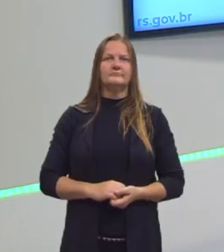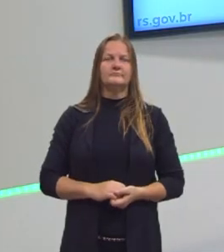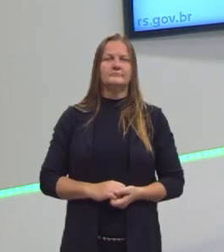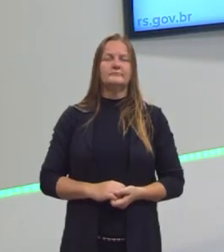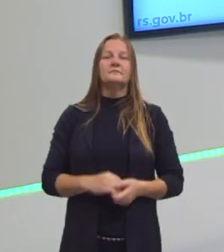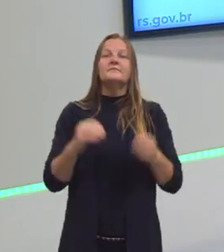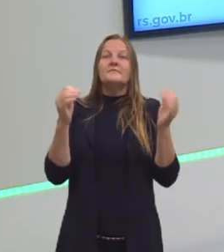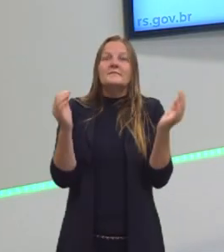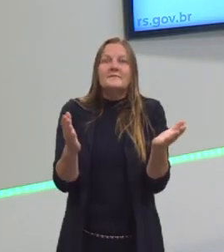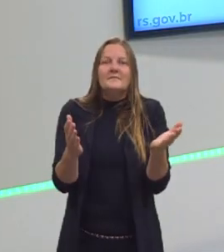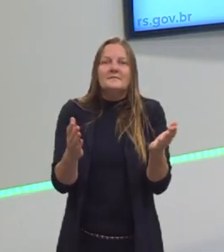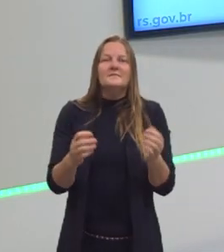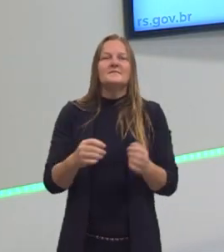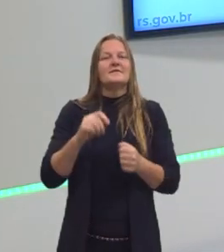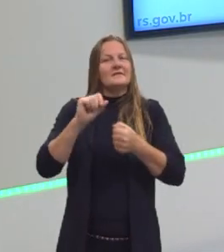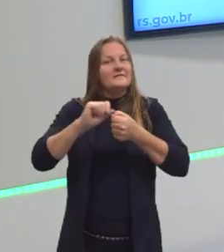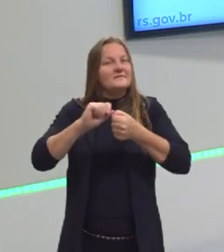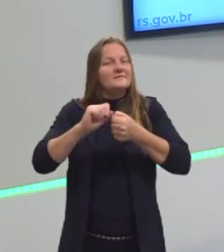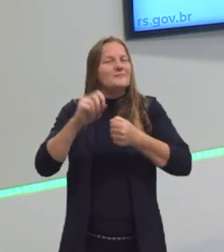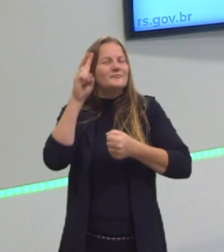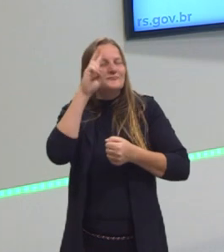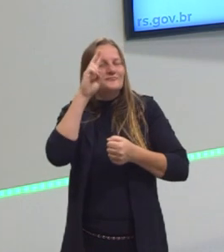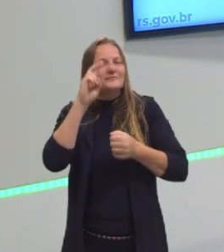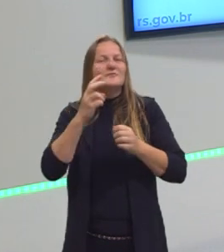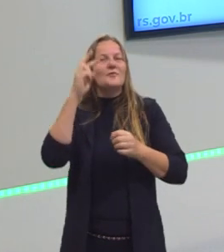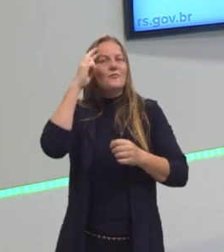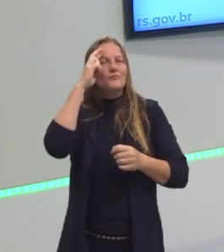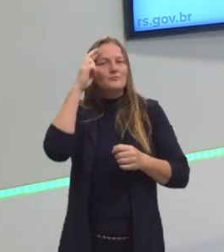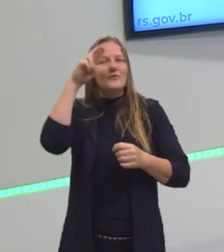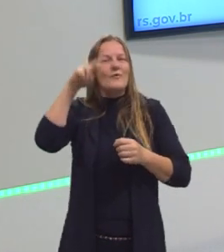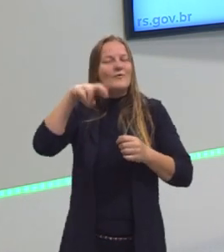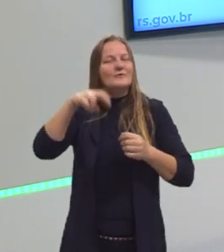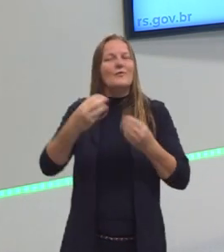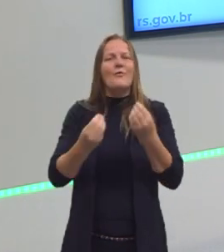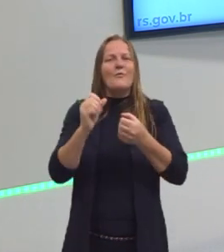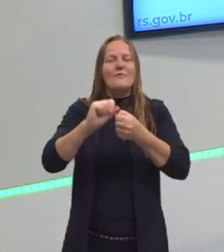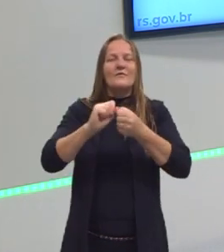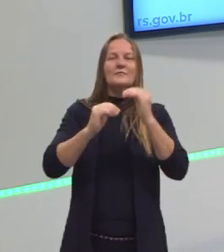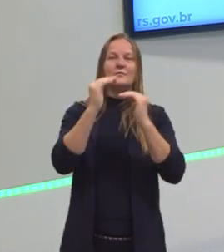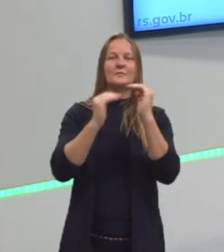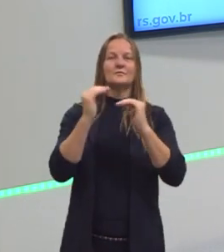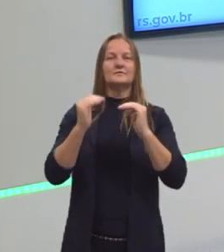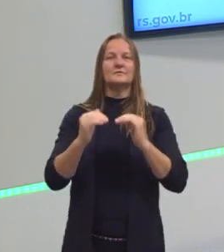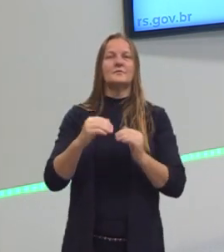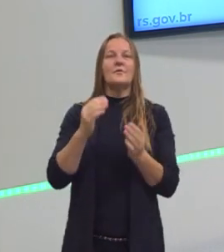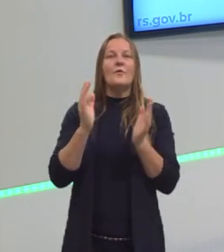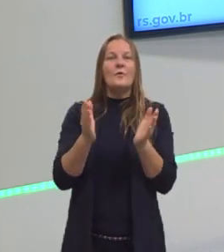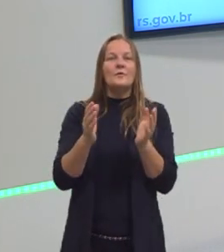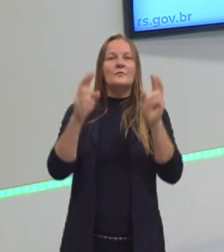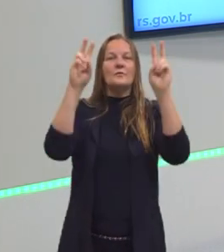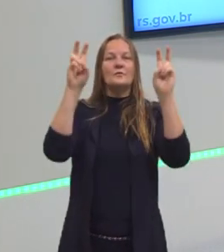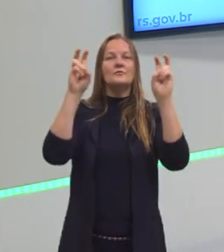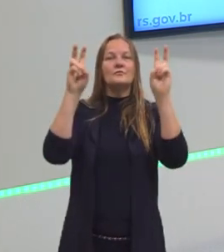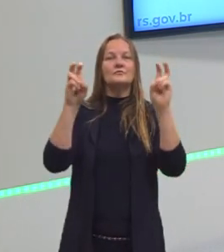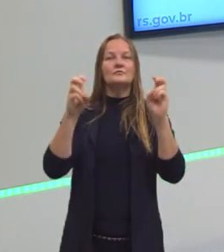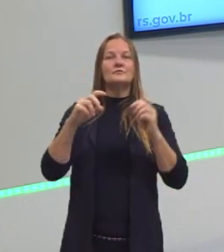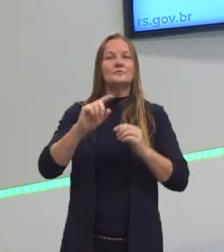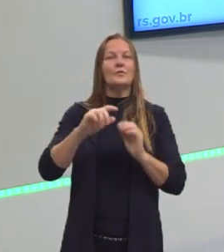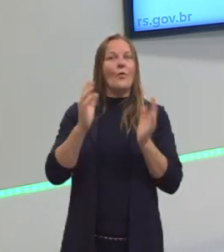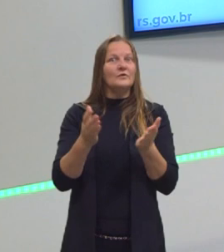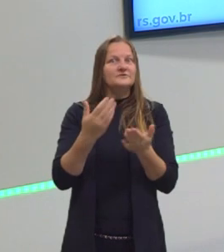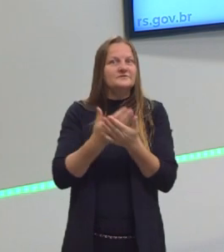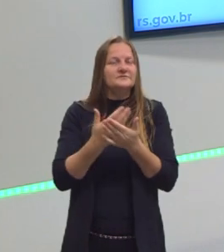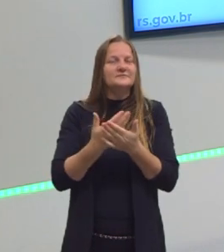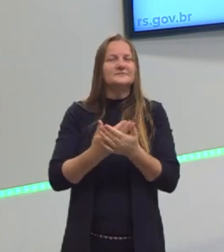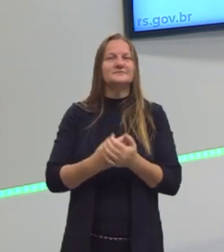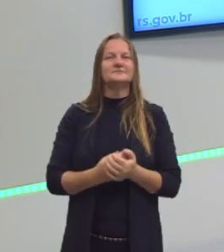Bom, agora que nós já relembramos a razão, vimos o que é a proporção, nós vamos, então, para o nosso tópico da aula